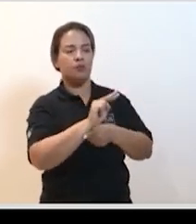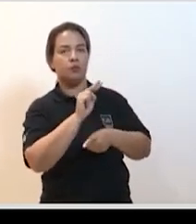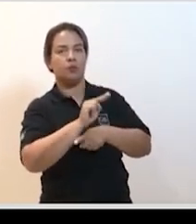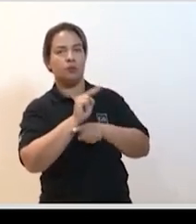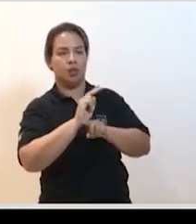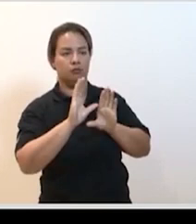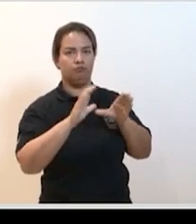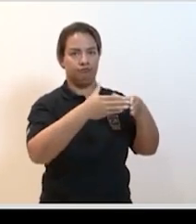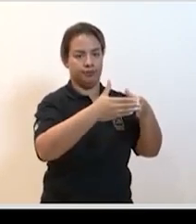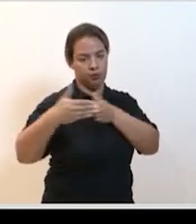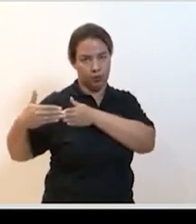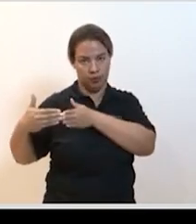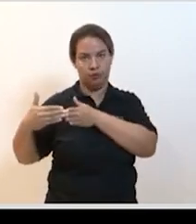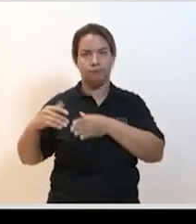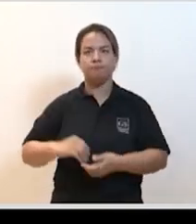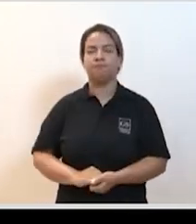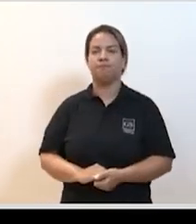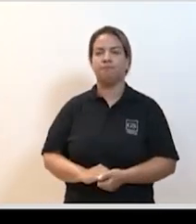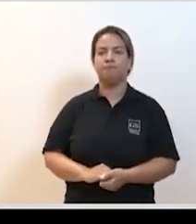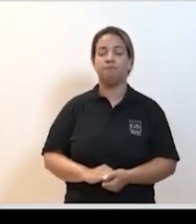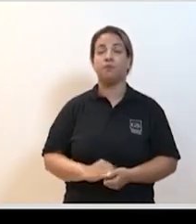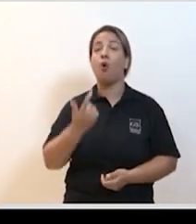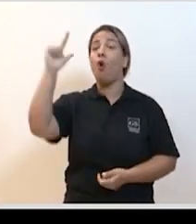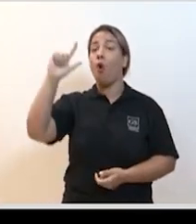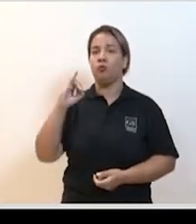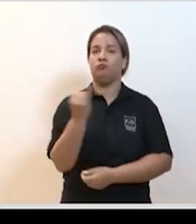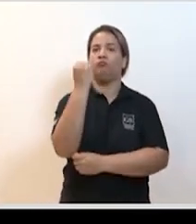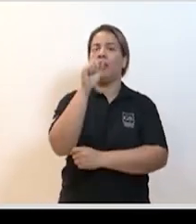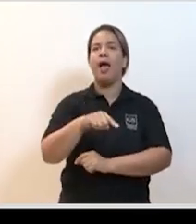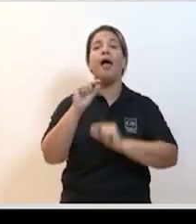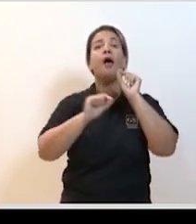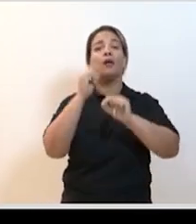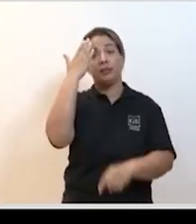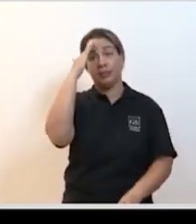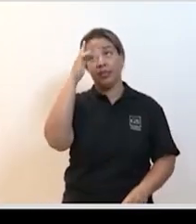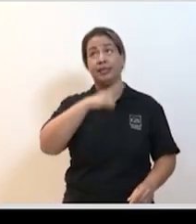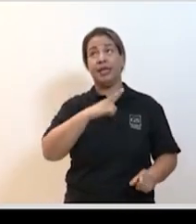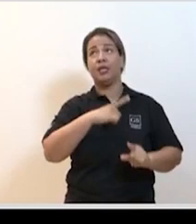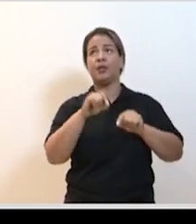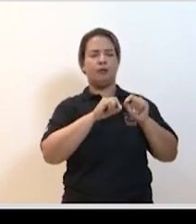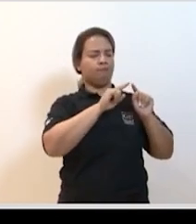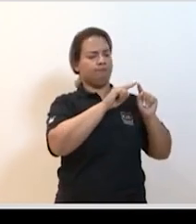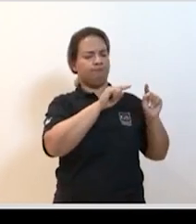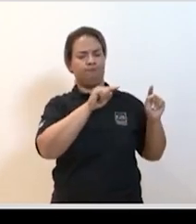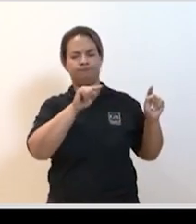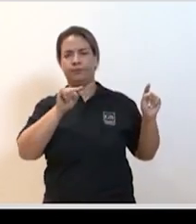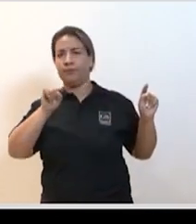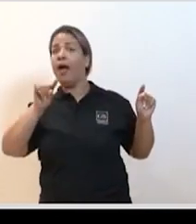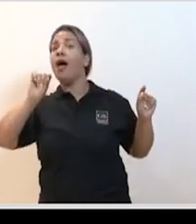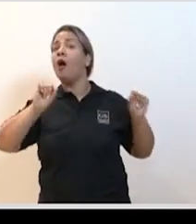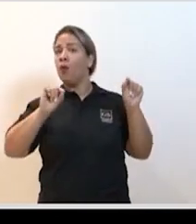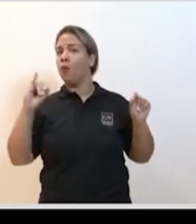de isolamento. Posso, por favor? outro aspecto importante é a gente reconhecer a linha temporal da COVID, isso para a atenção primária tem uma